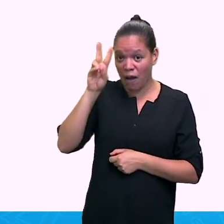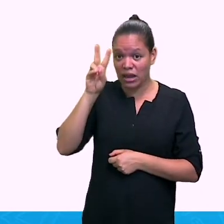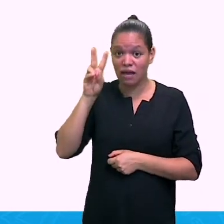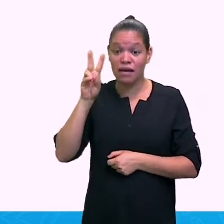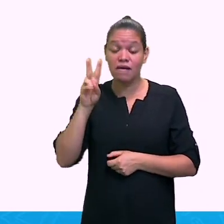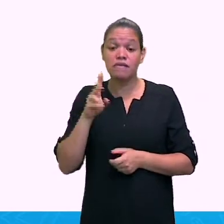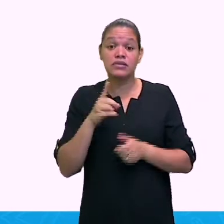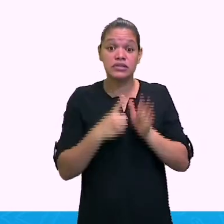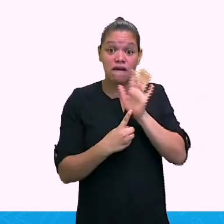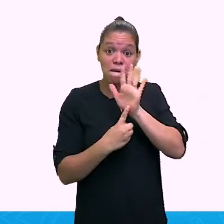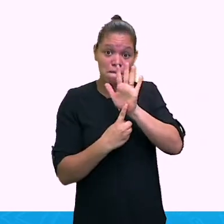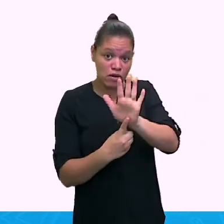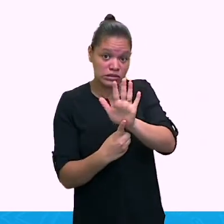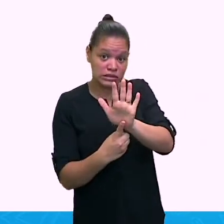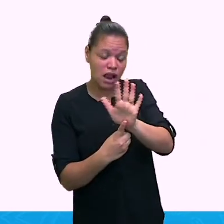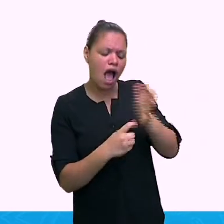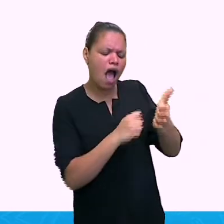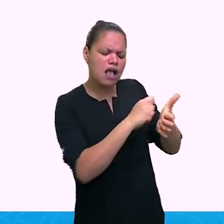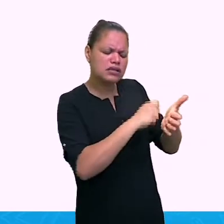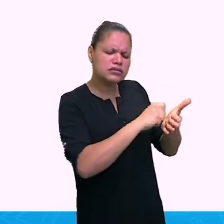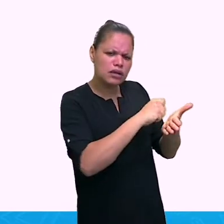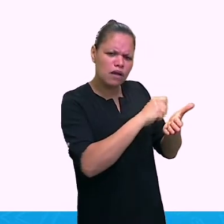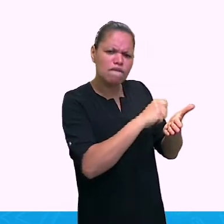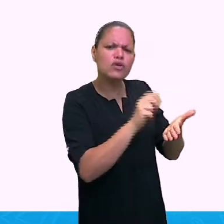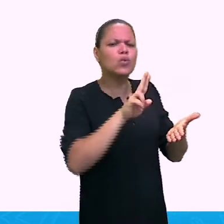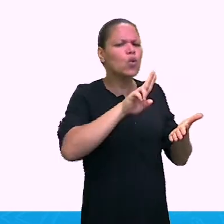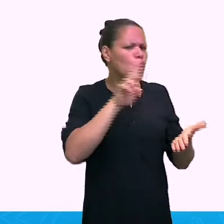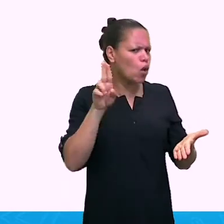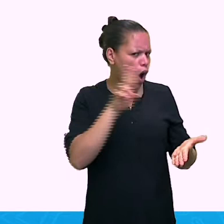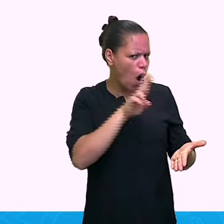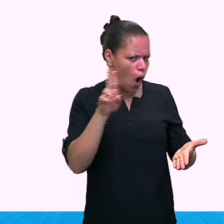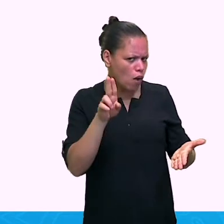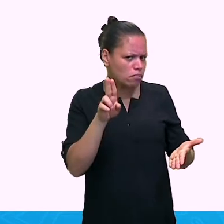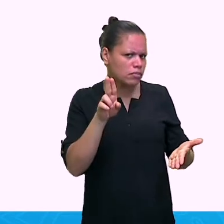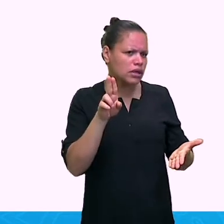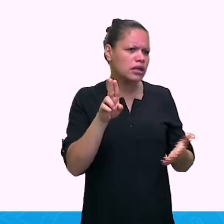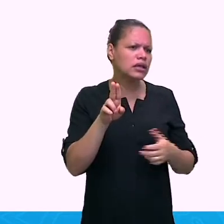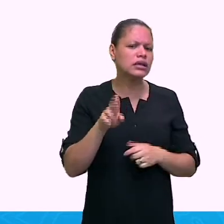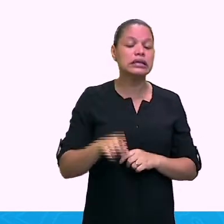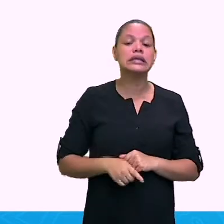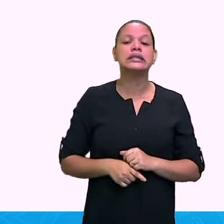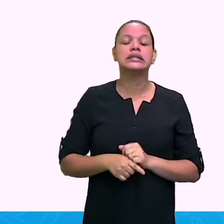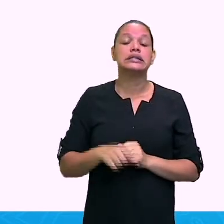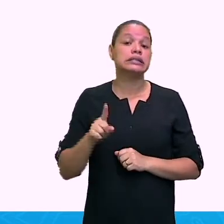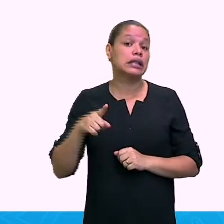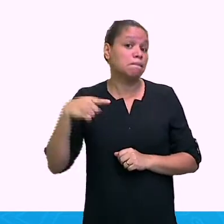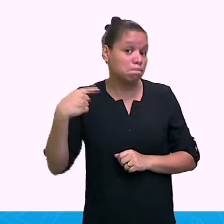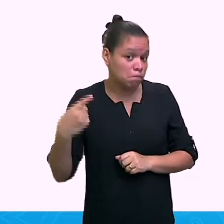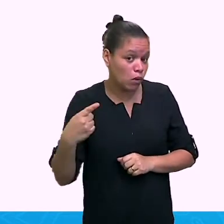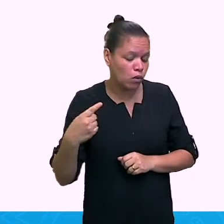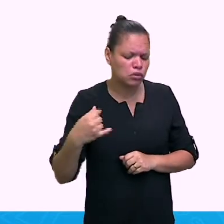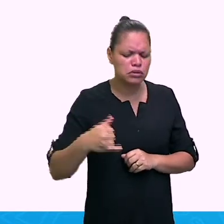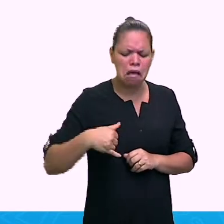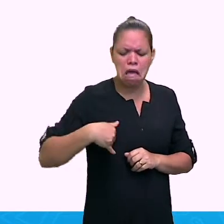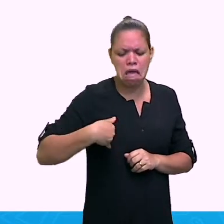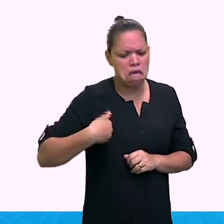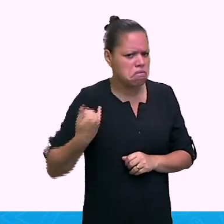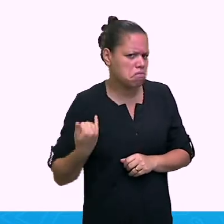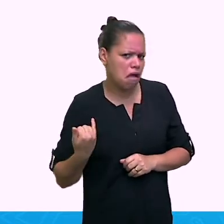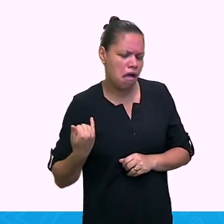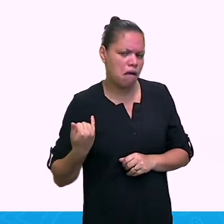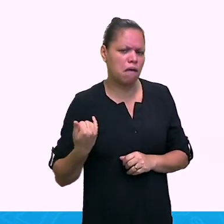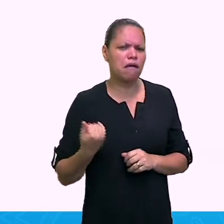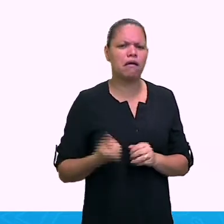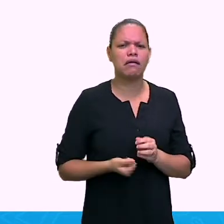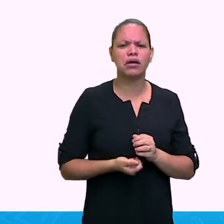cansado de aprender, né? Qual é o nosso nome. I am seven years... Por exemplo, se eu tenho 15,